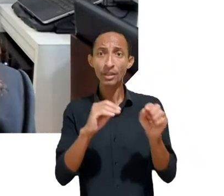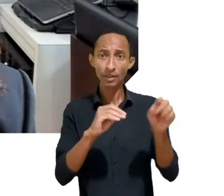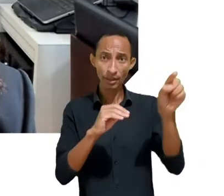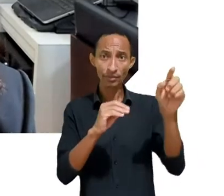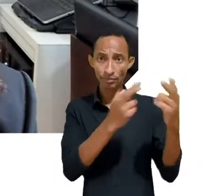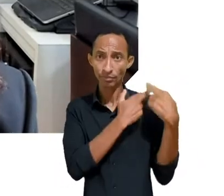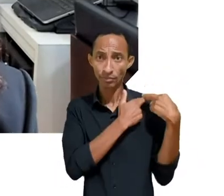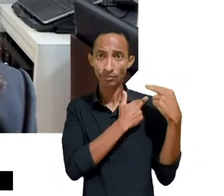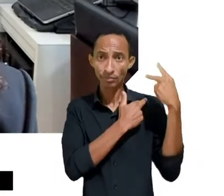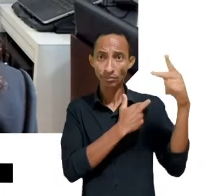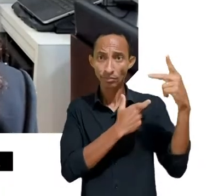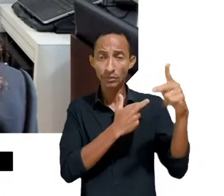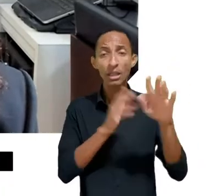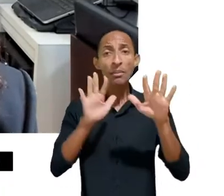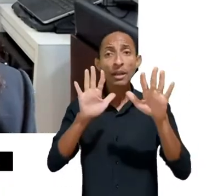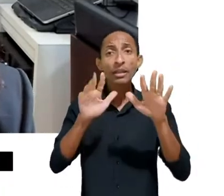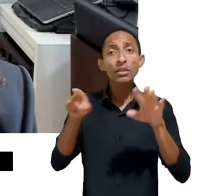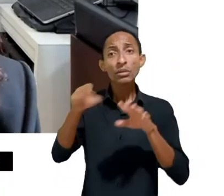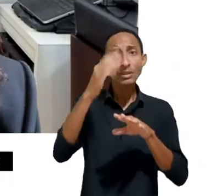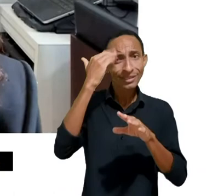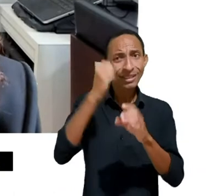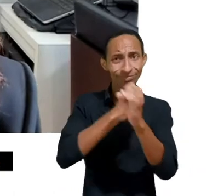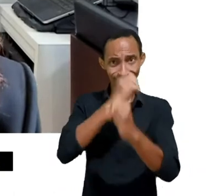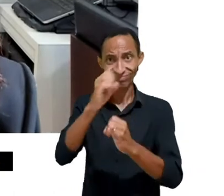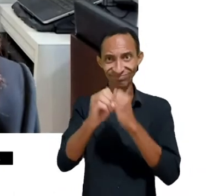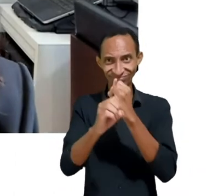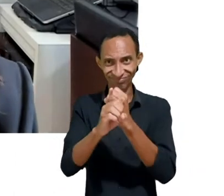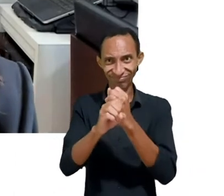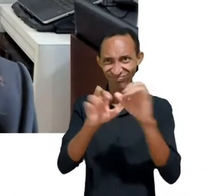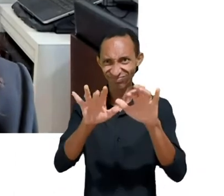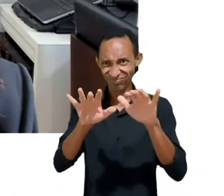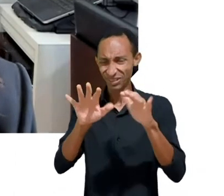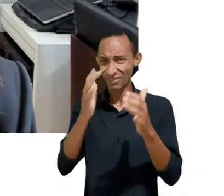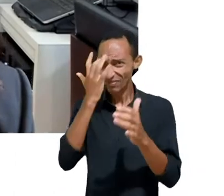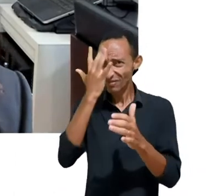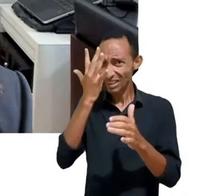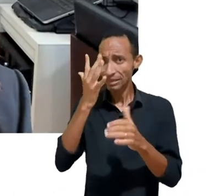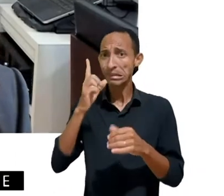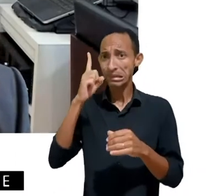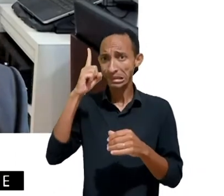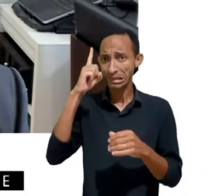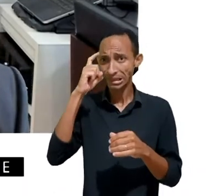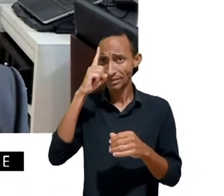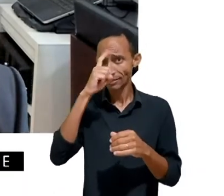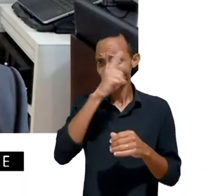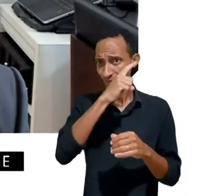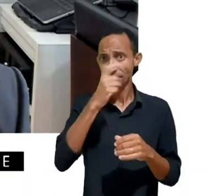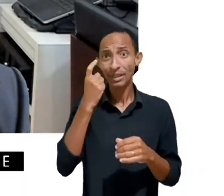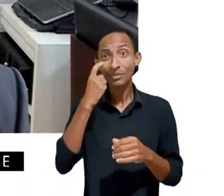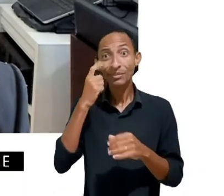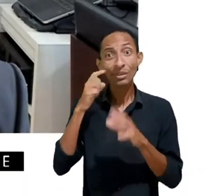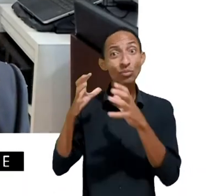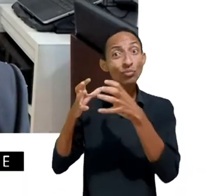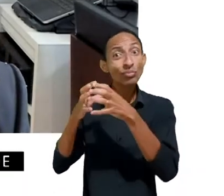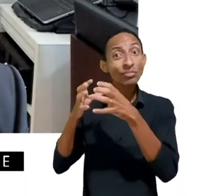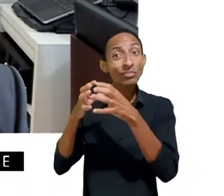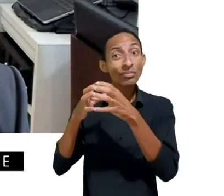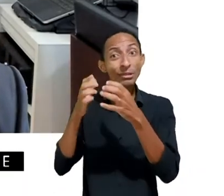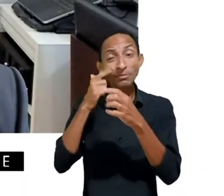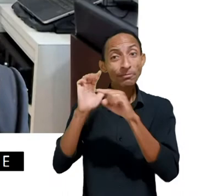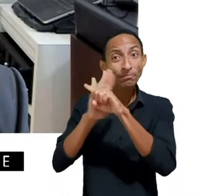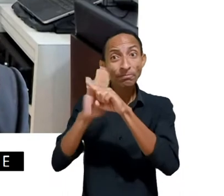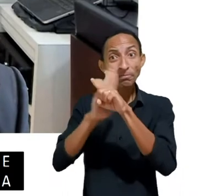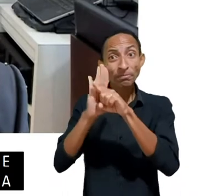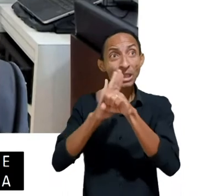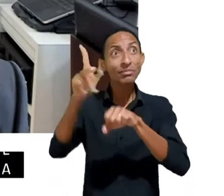internet isso é, de fato, um grande desafio. Então, um dos papéis da NPD é trazer referências internacionais para que a